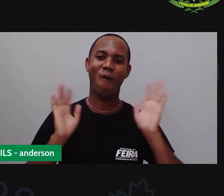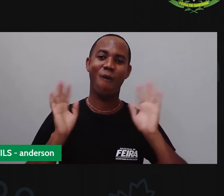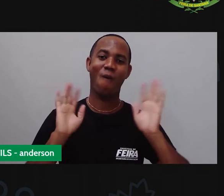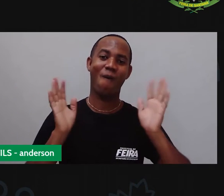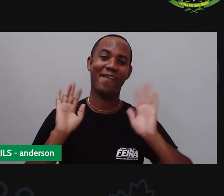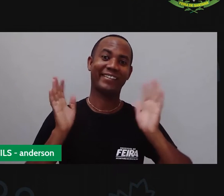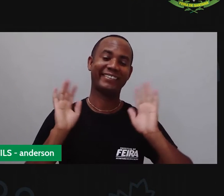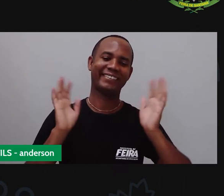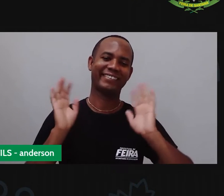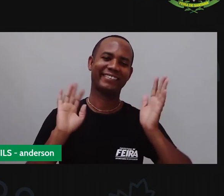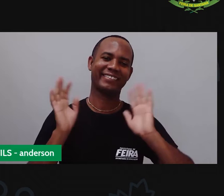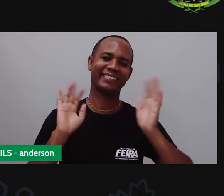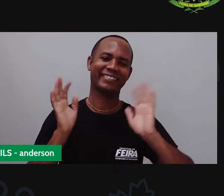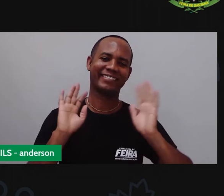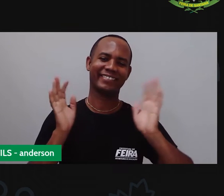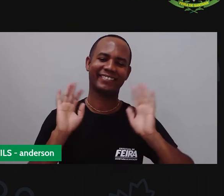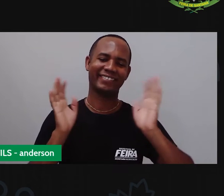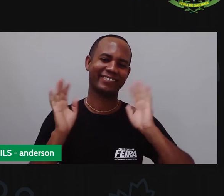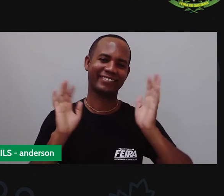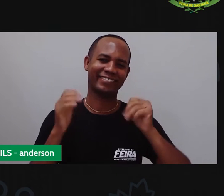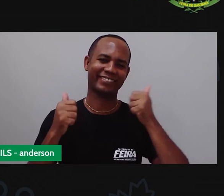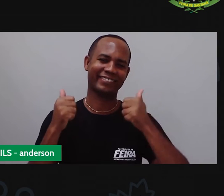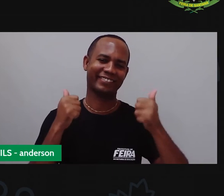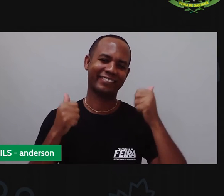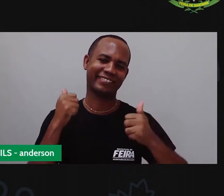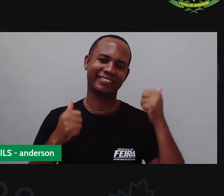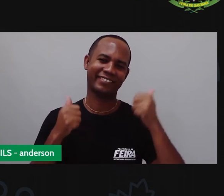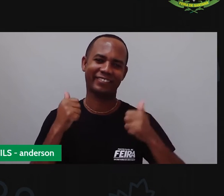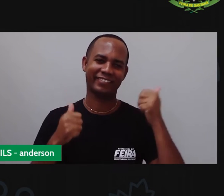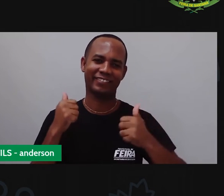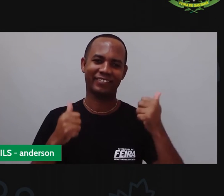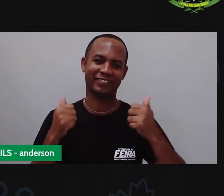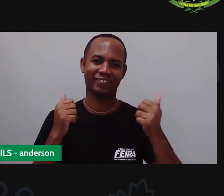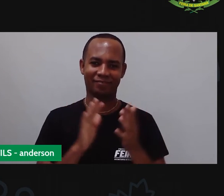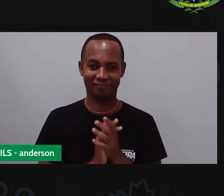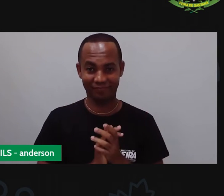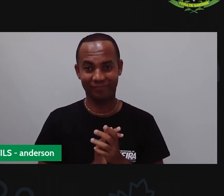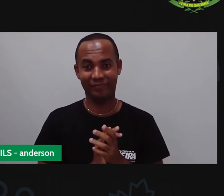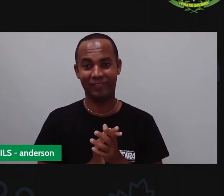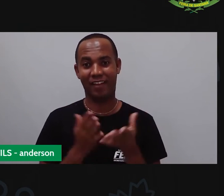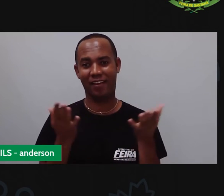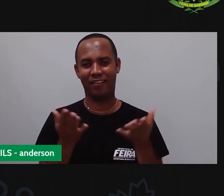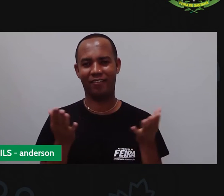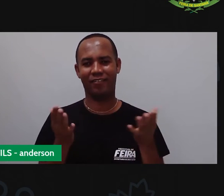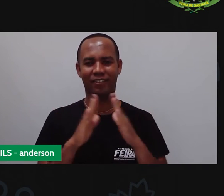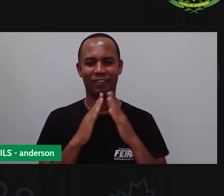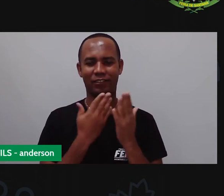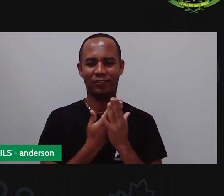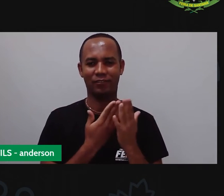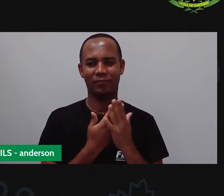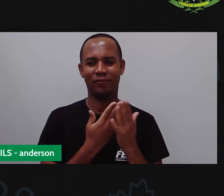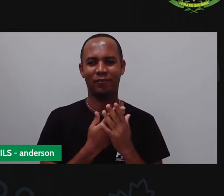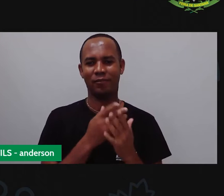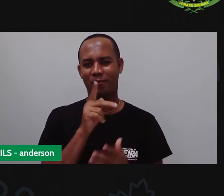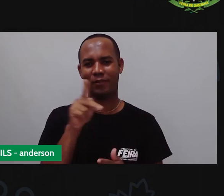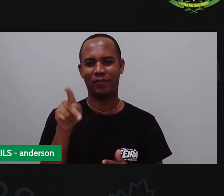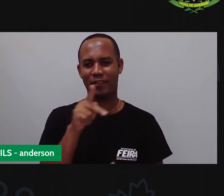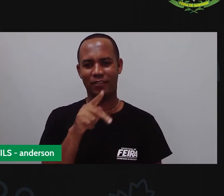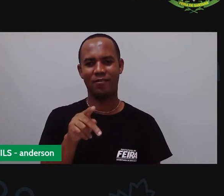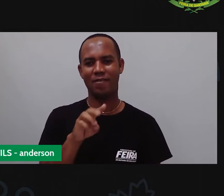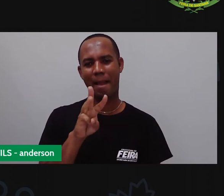Oi, amores! Tudo bem com vocês? Mais uma aula aqui, pró-Maria e Anderson. Anderson